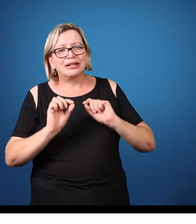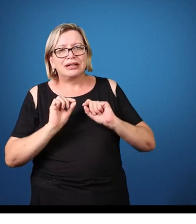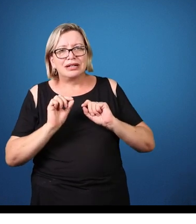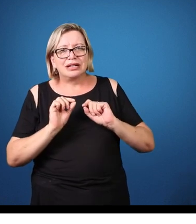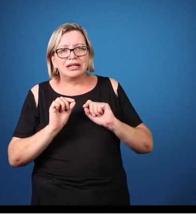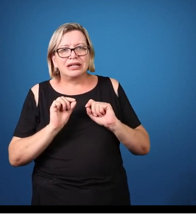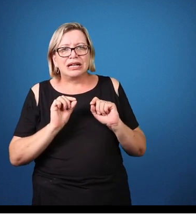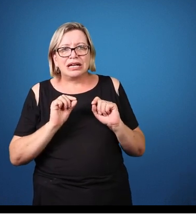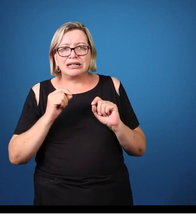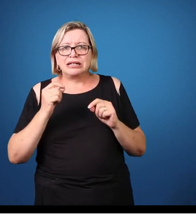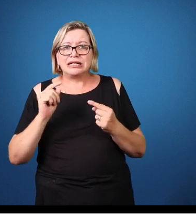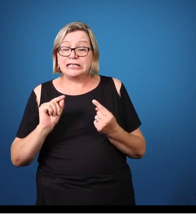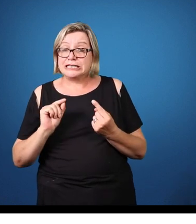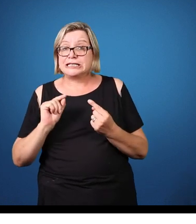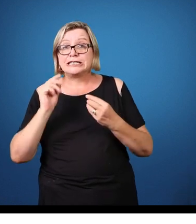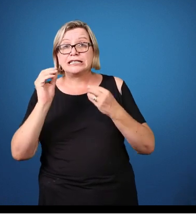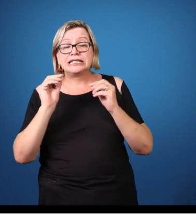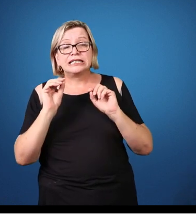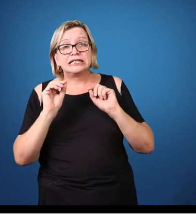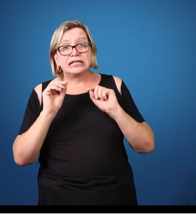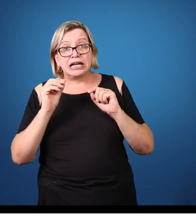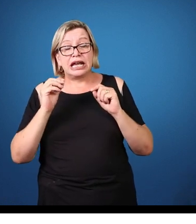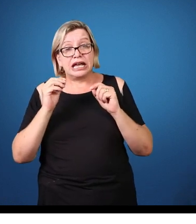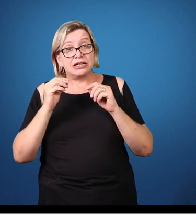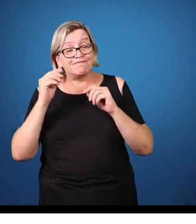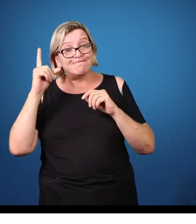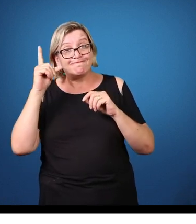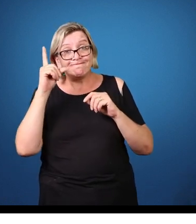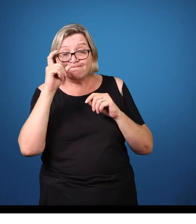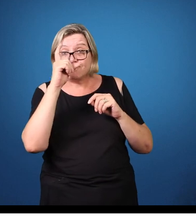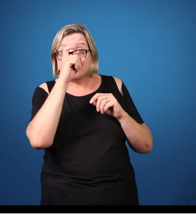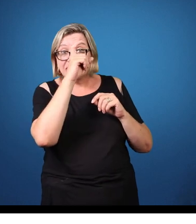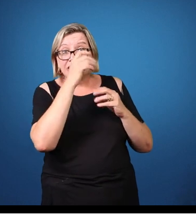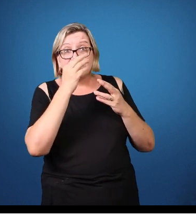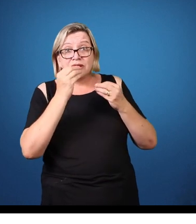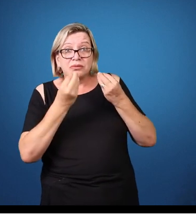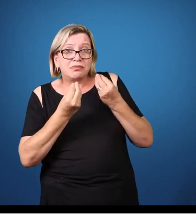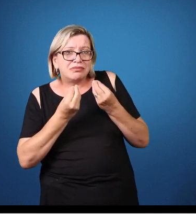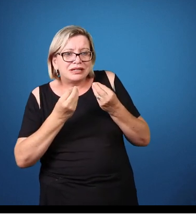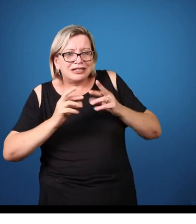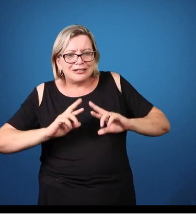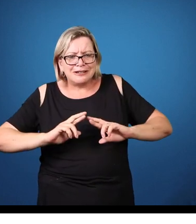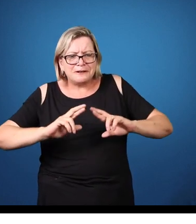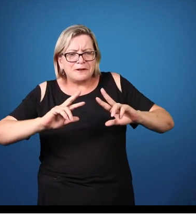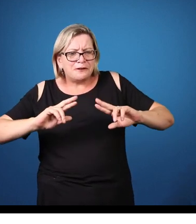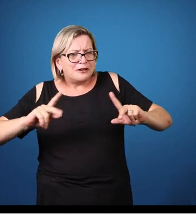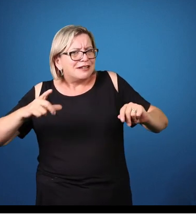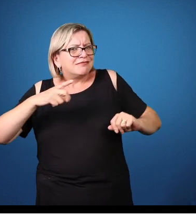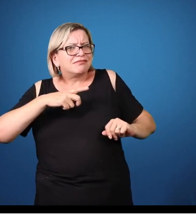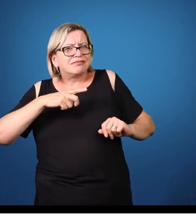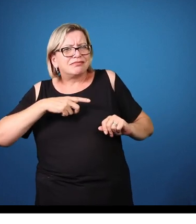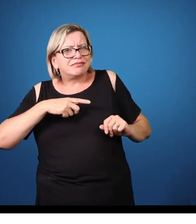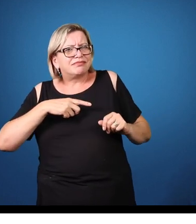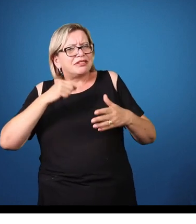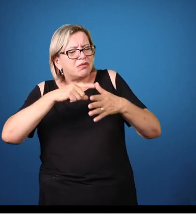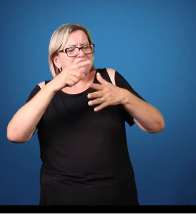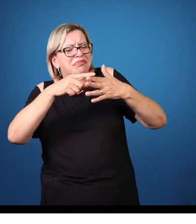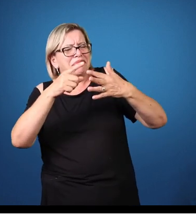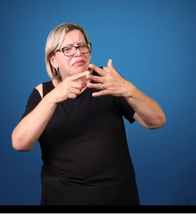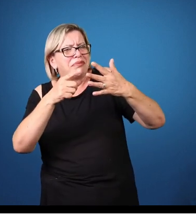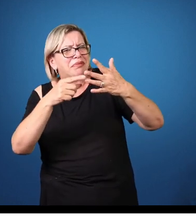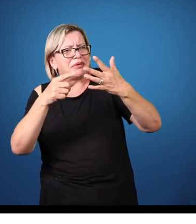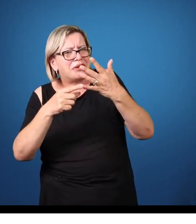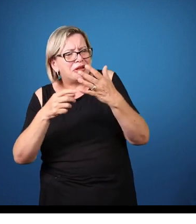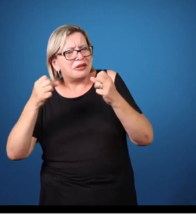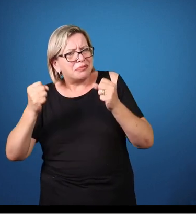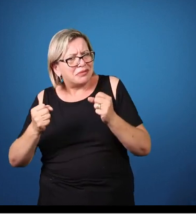multiaxial mesmo, assim, né? Ele tem uma série de fatores que contribuem. Então, seria muito difícil dizer.